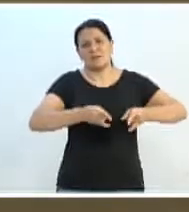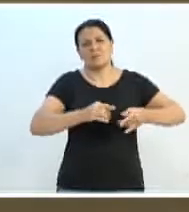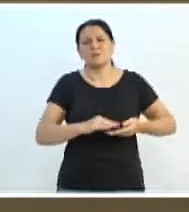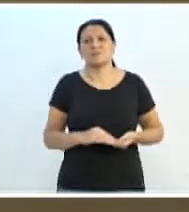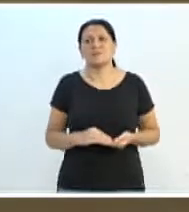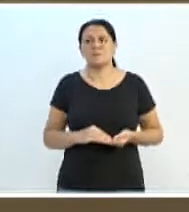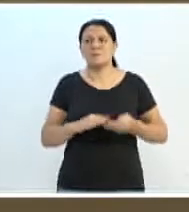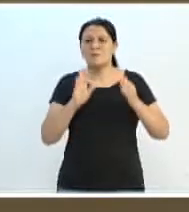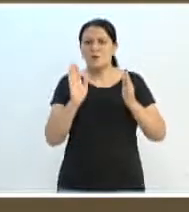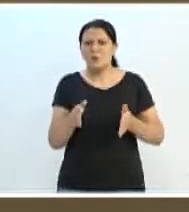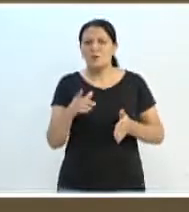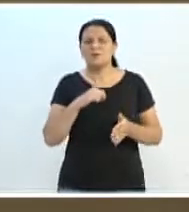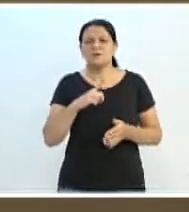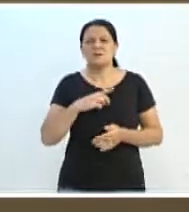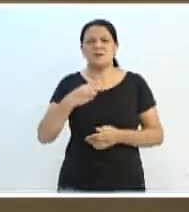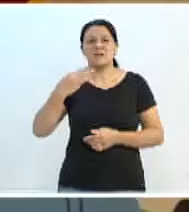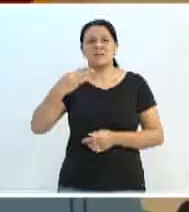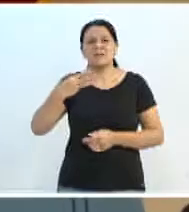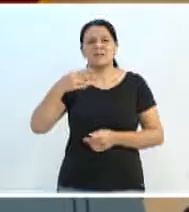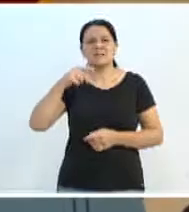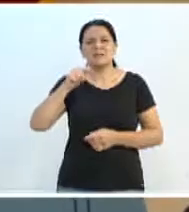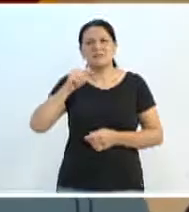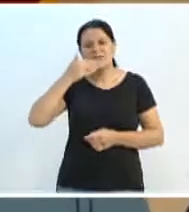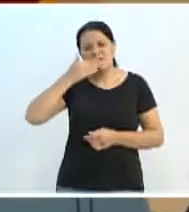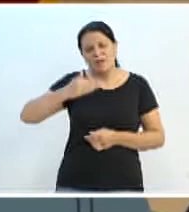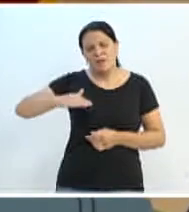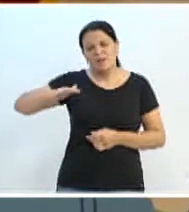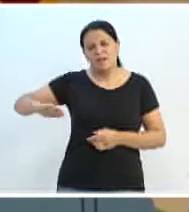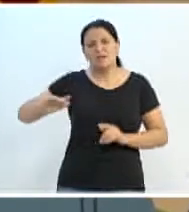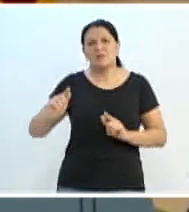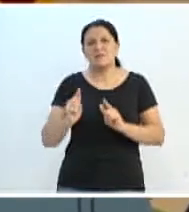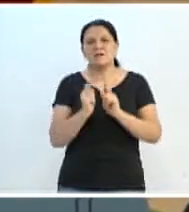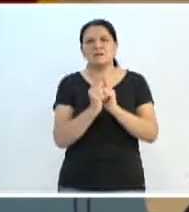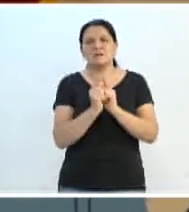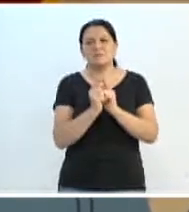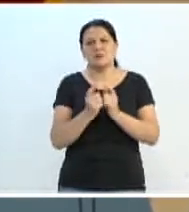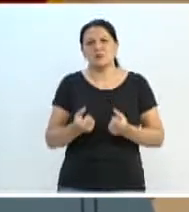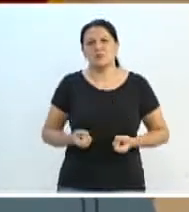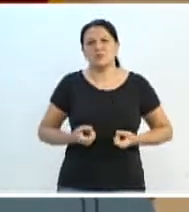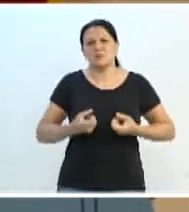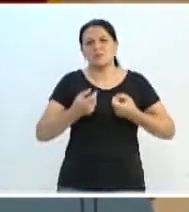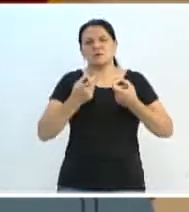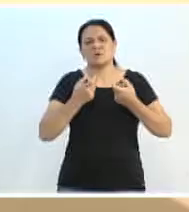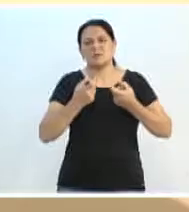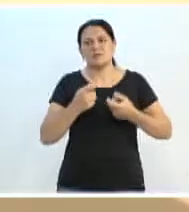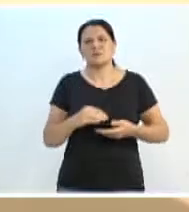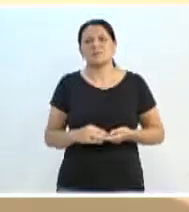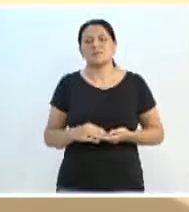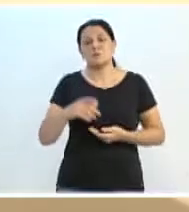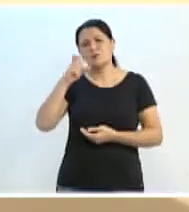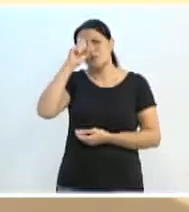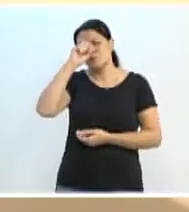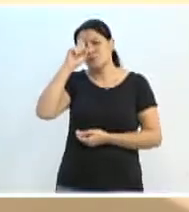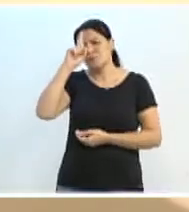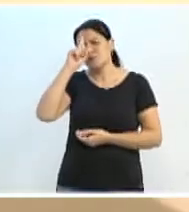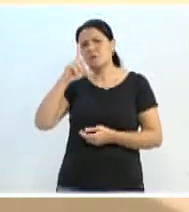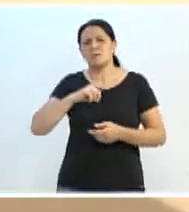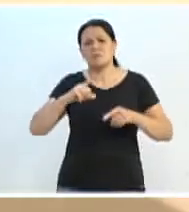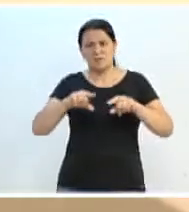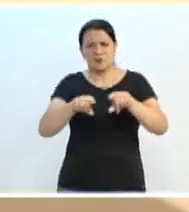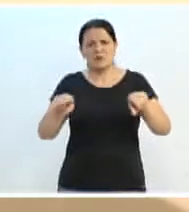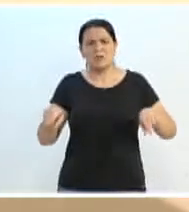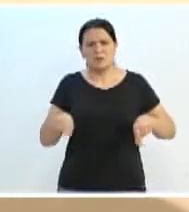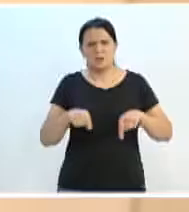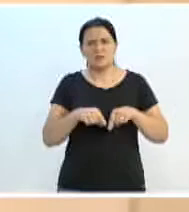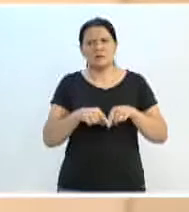nós temos 37 crianças sendo atendidas com câncer. E o hospital, ele tem salas reservadas para atendimento